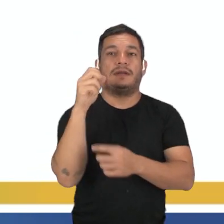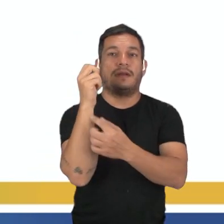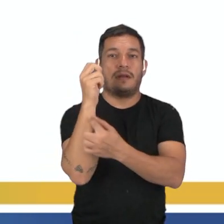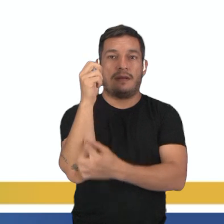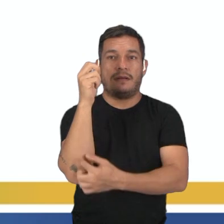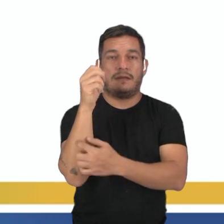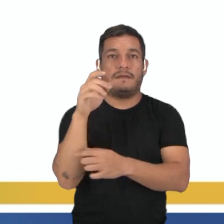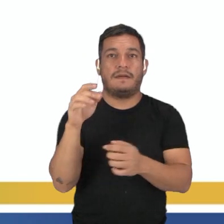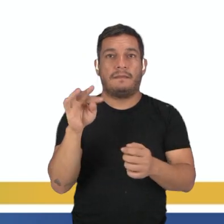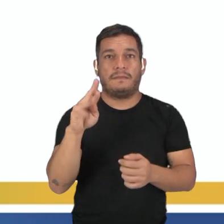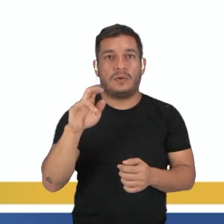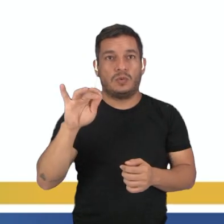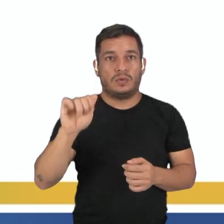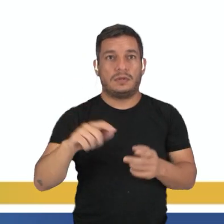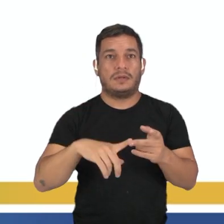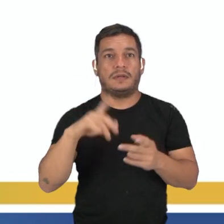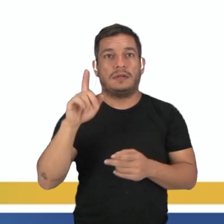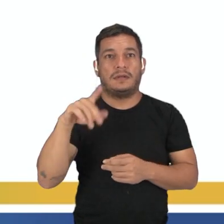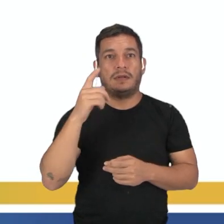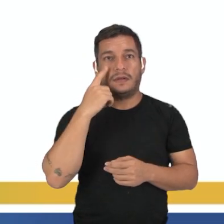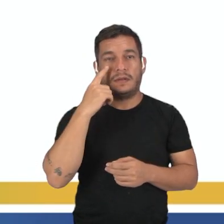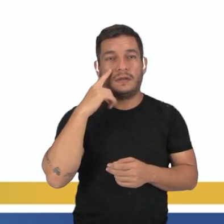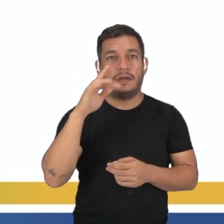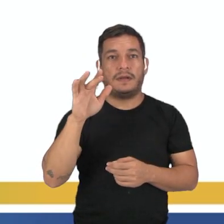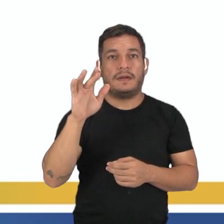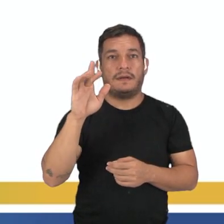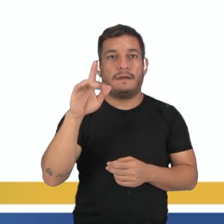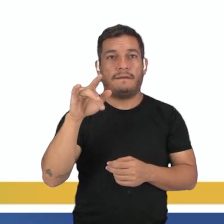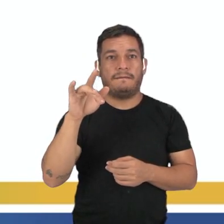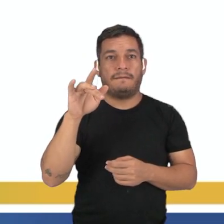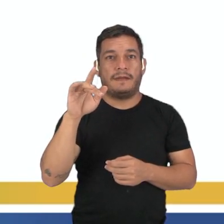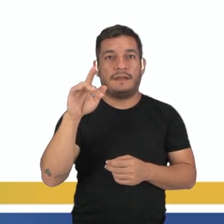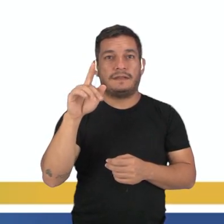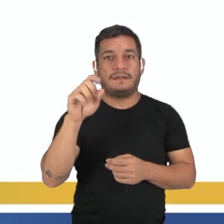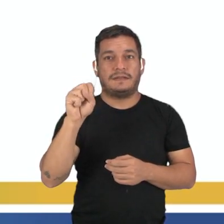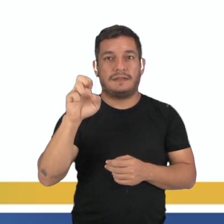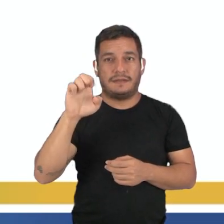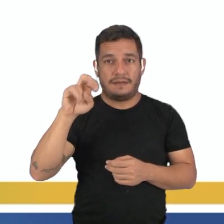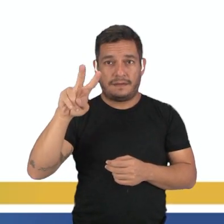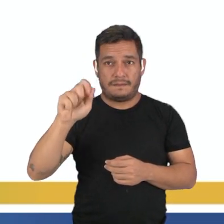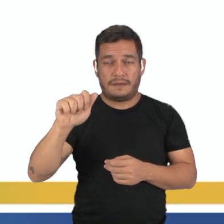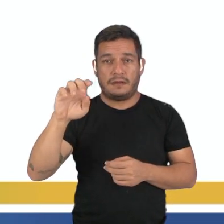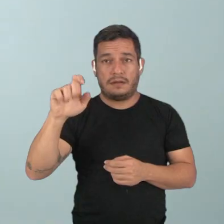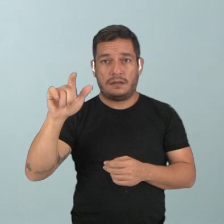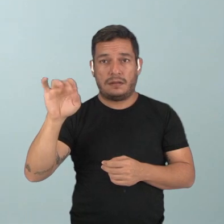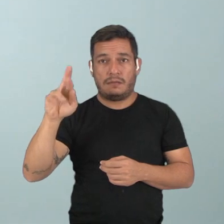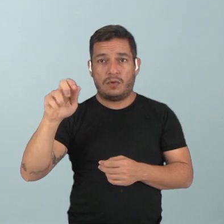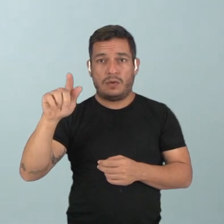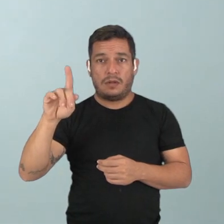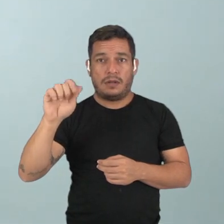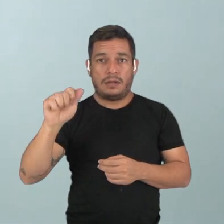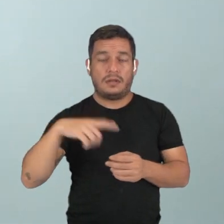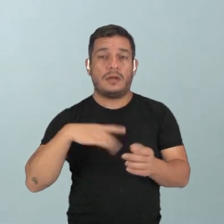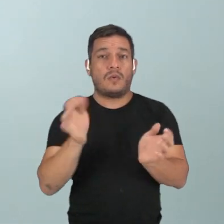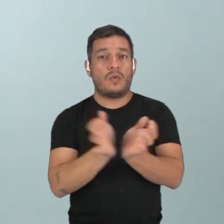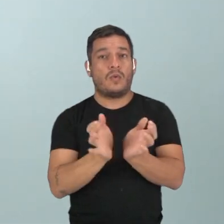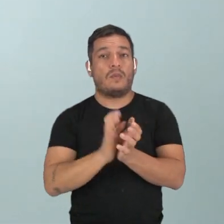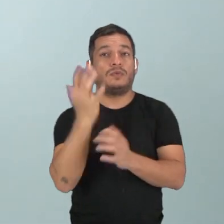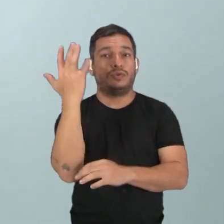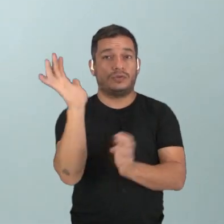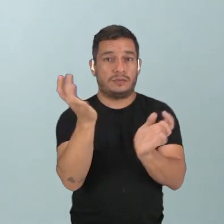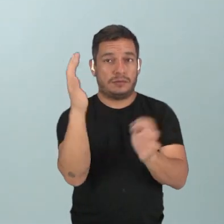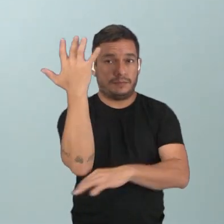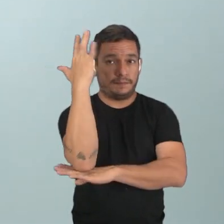e temos a circulação do floema, que é a seiva elaborada. Além disso, outras características é que esse grupo é um grupo de